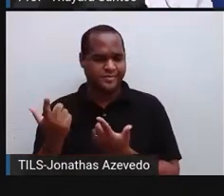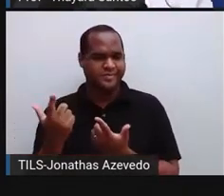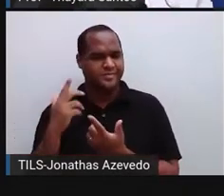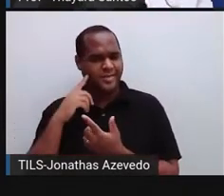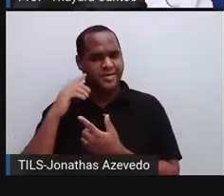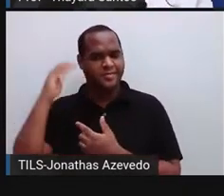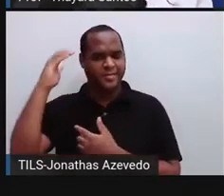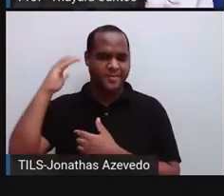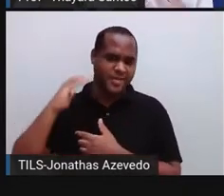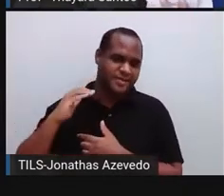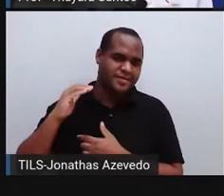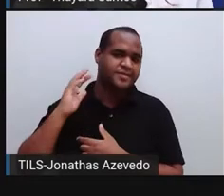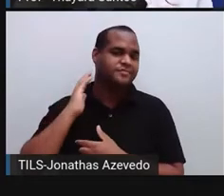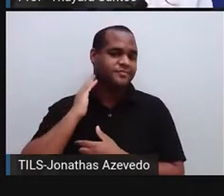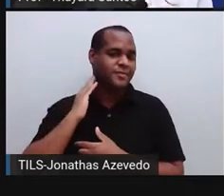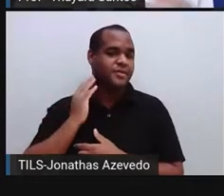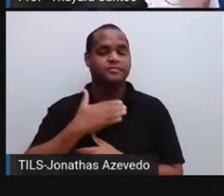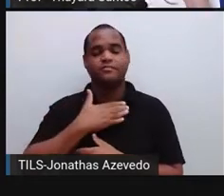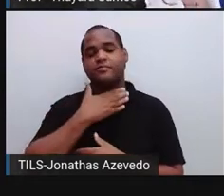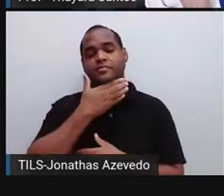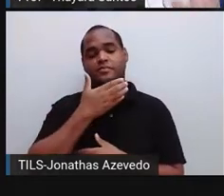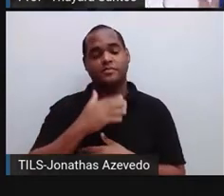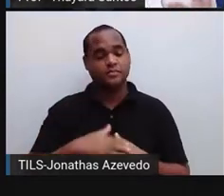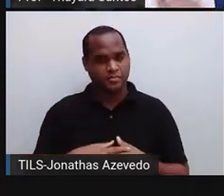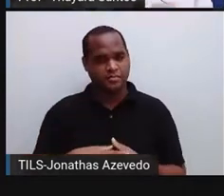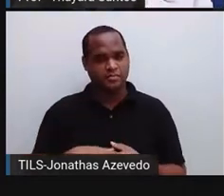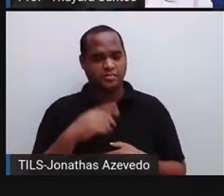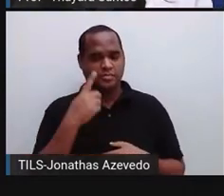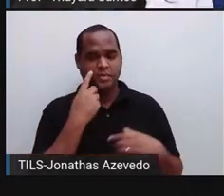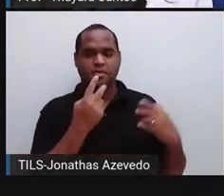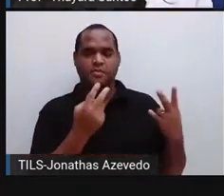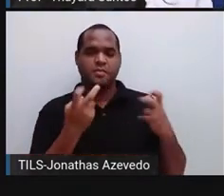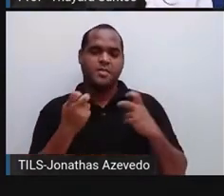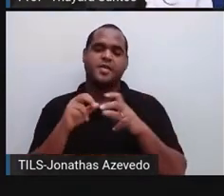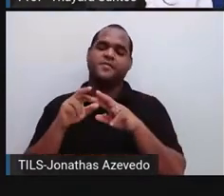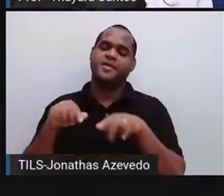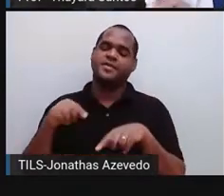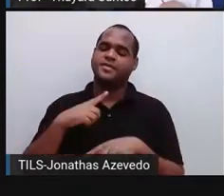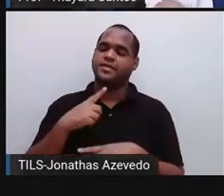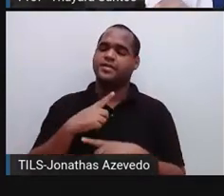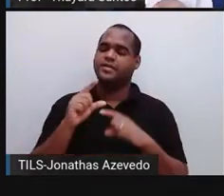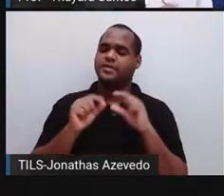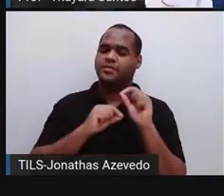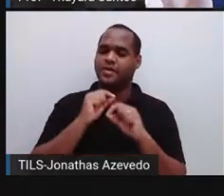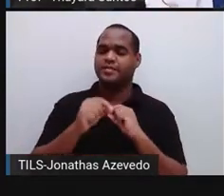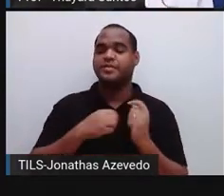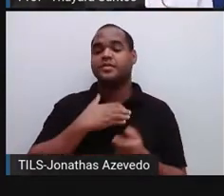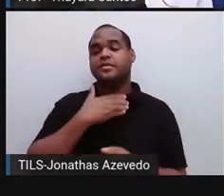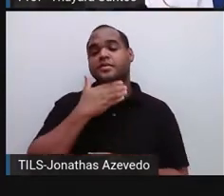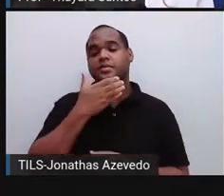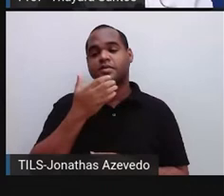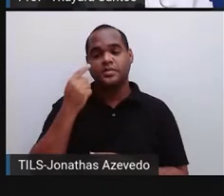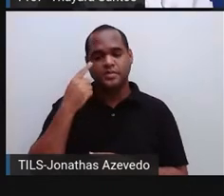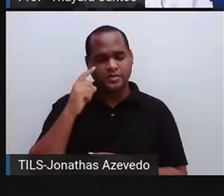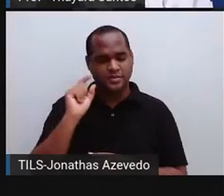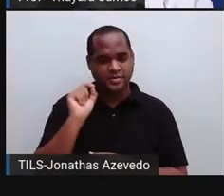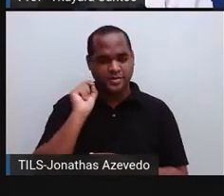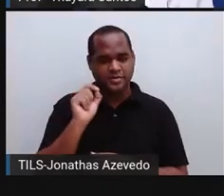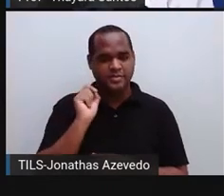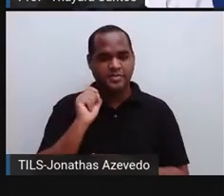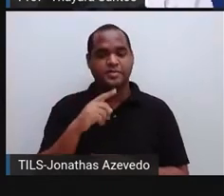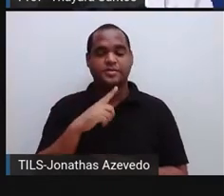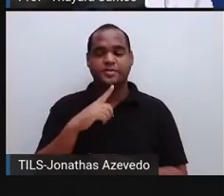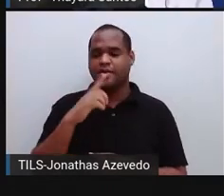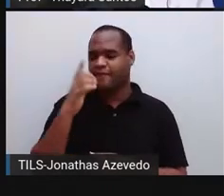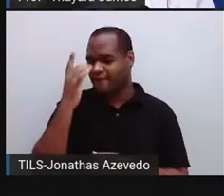pescoço longo. E como ele, observando ali, ele percebeu que as girafas de pescoço comprido, elas tinham mais facilidade